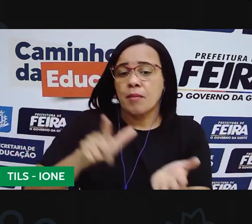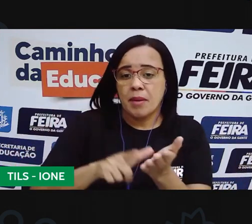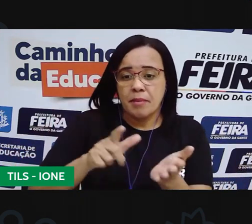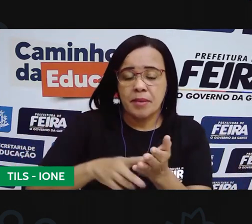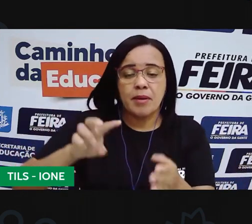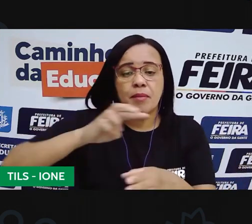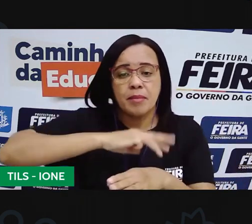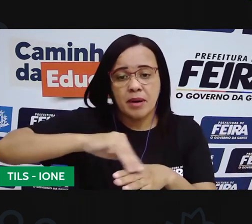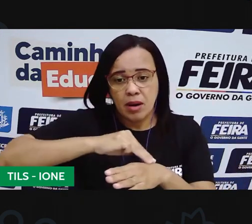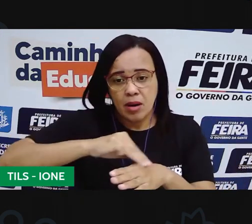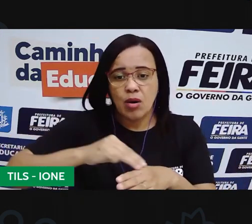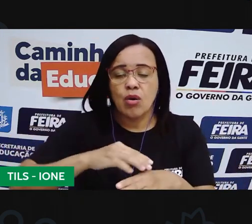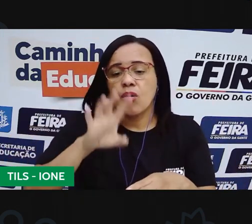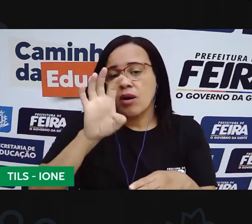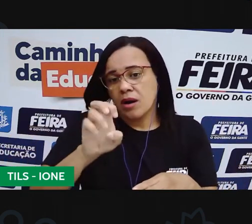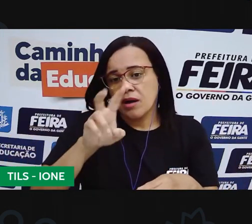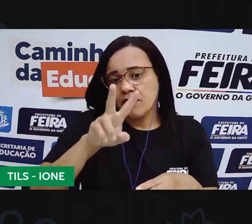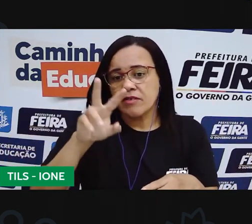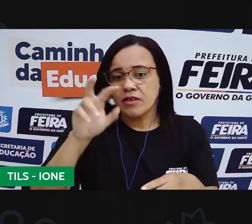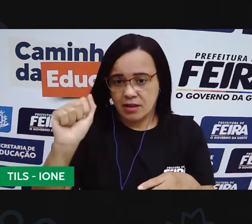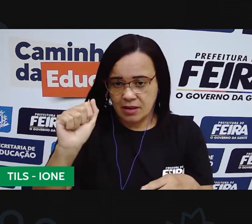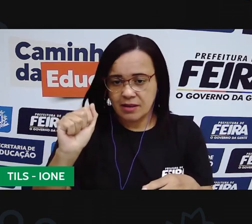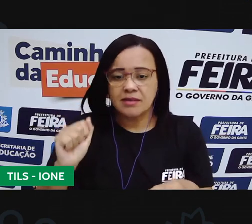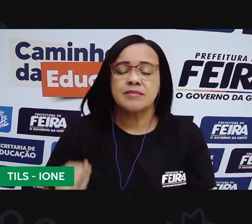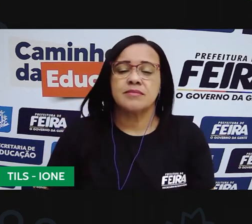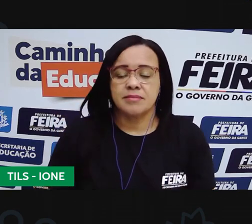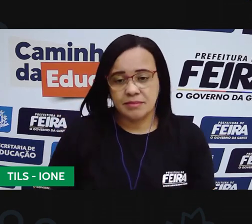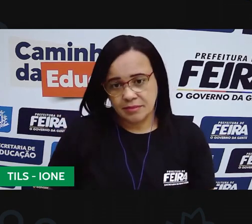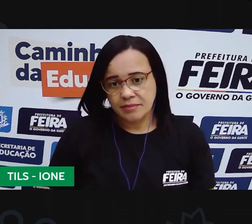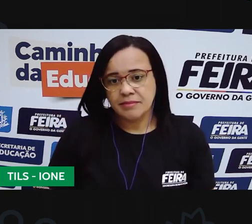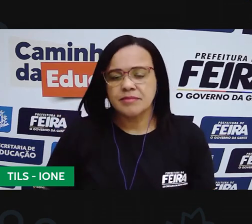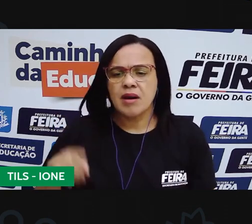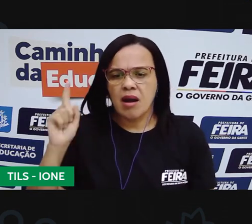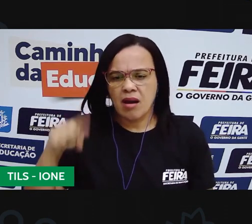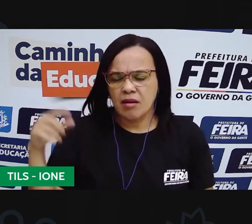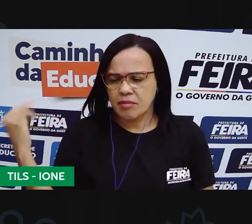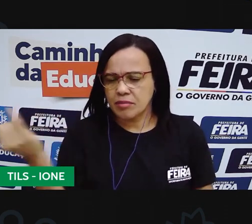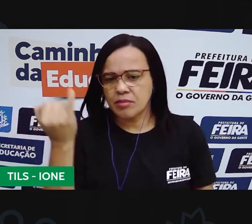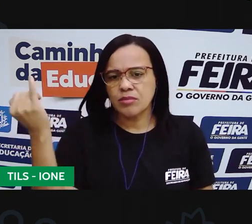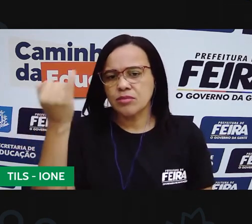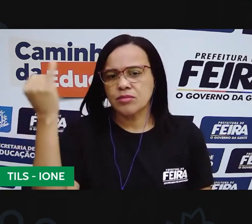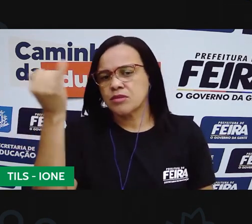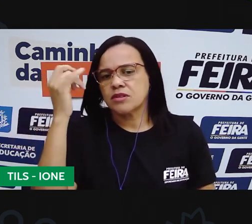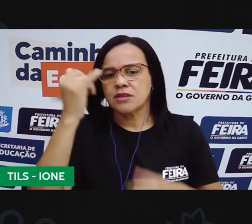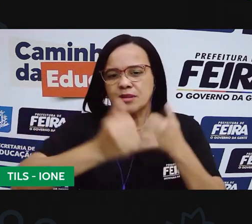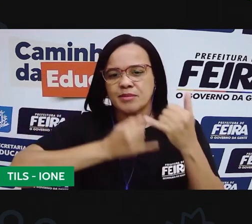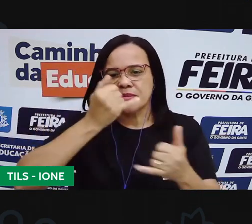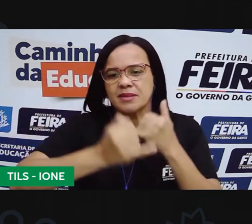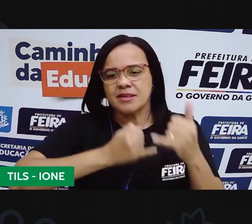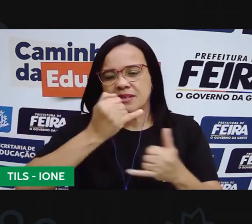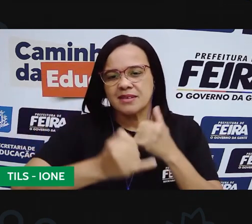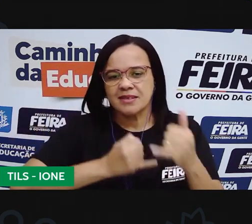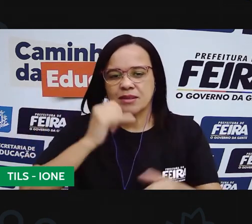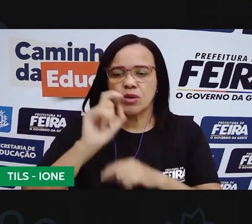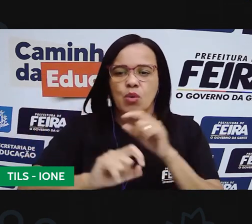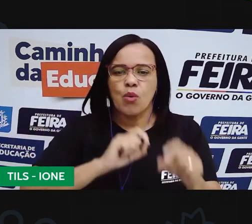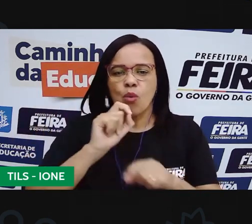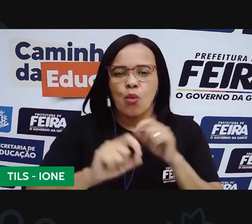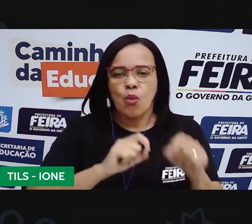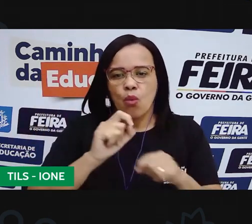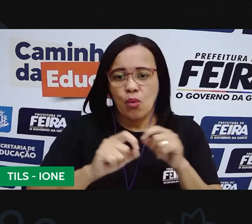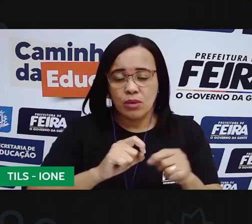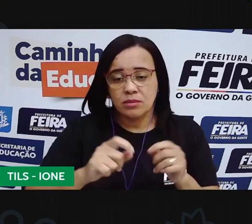vendo também que é importante na brincadeira ali na pescaria que você vá